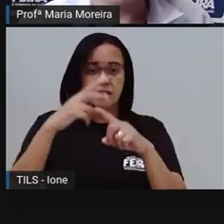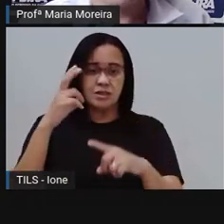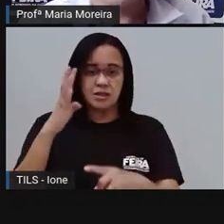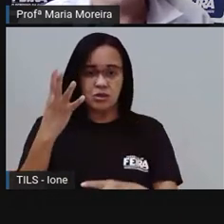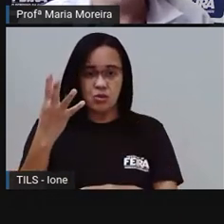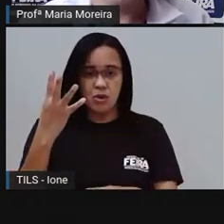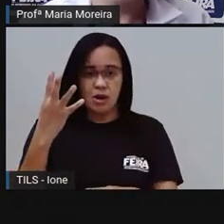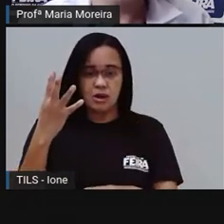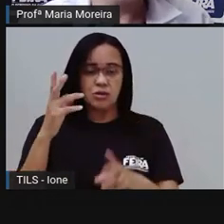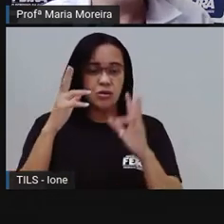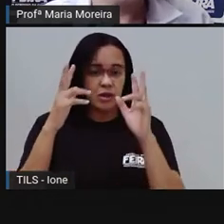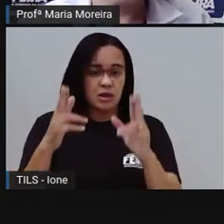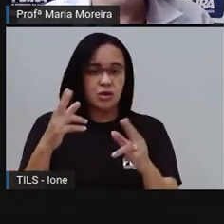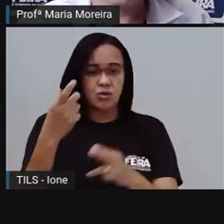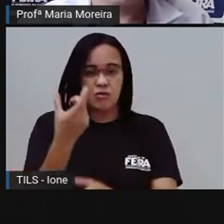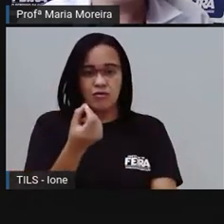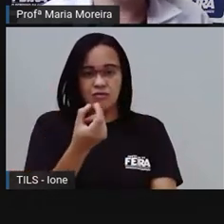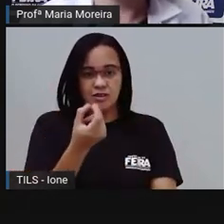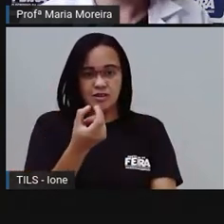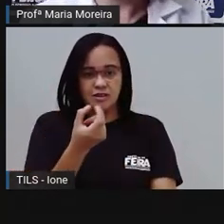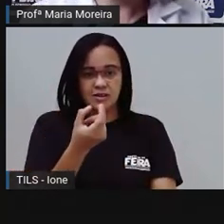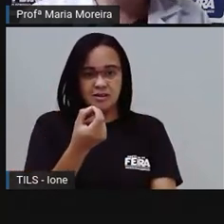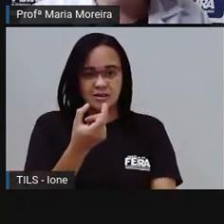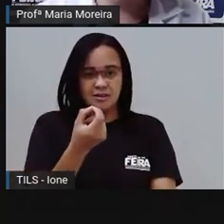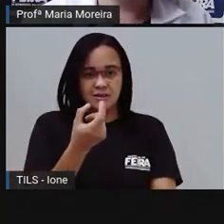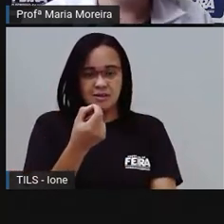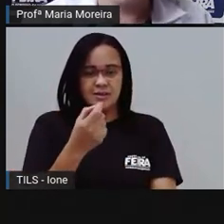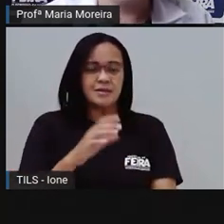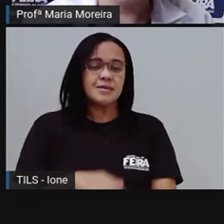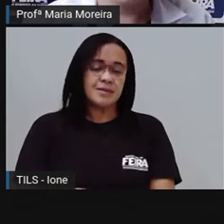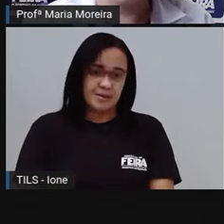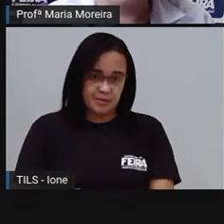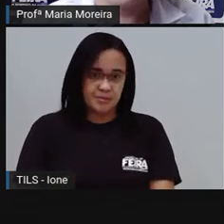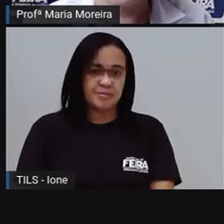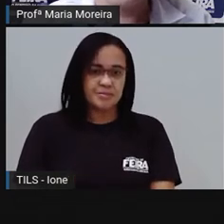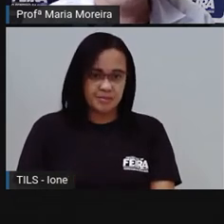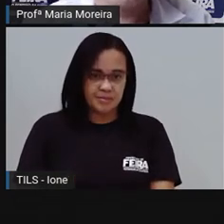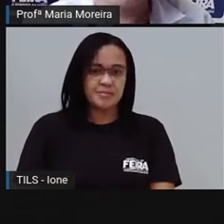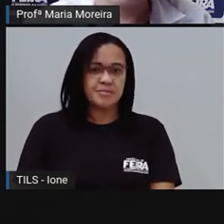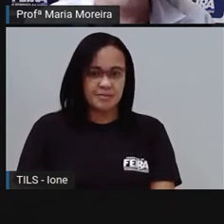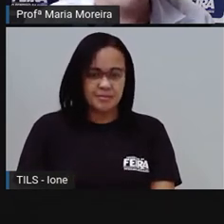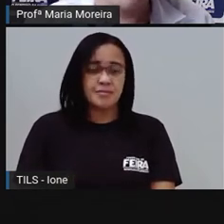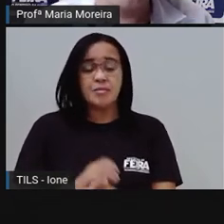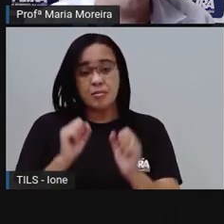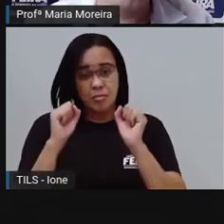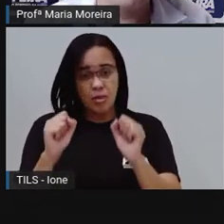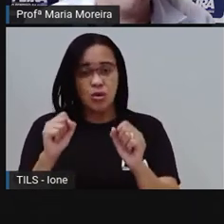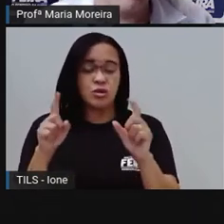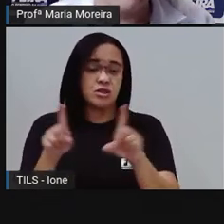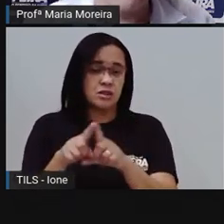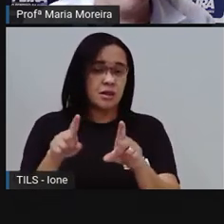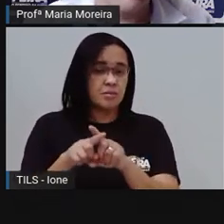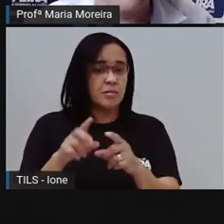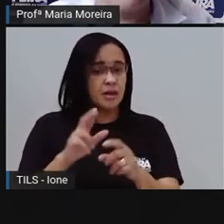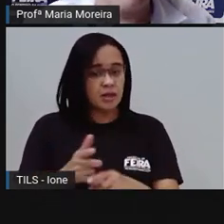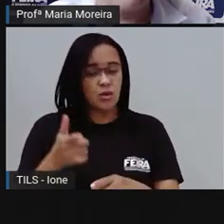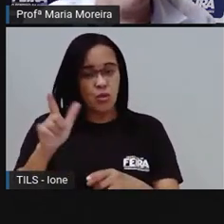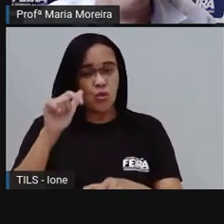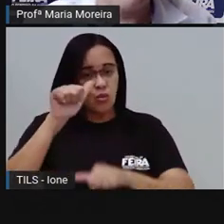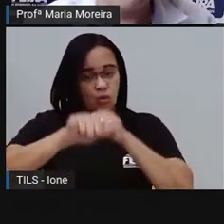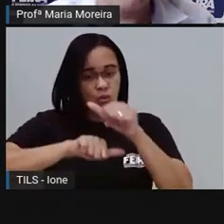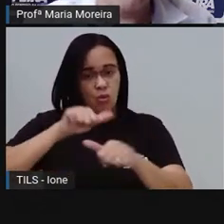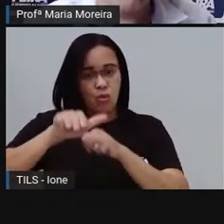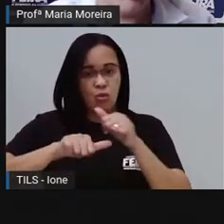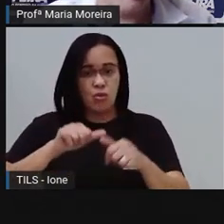Quanto que é? Vinte. Mas, eu ainda assim, né, gente, posso fazer como de uma outra maneira, ó.